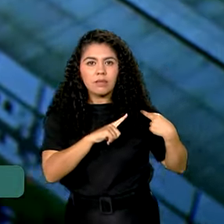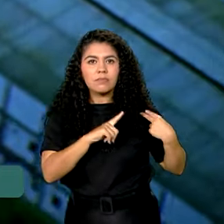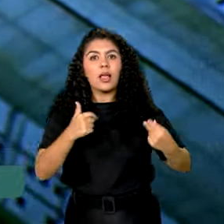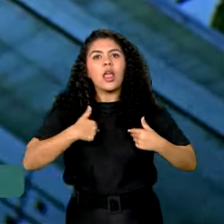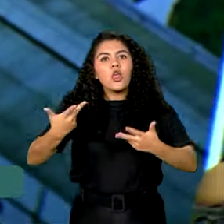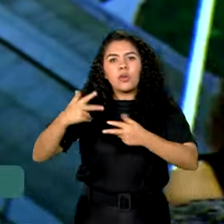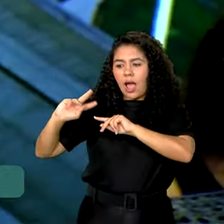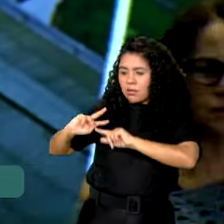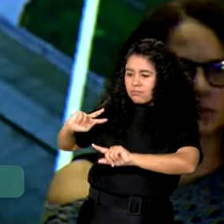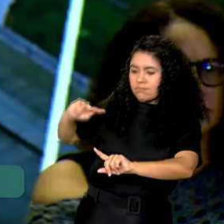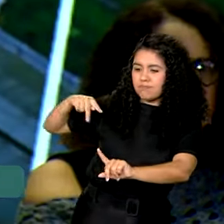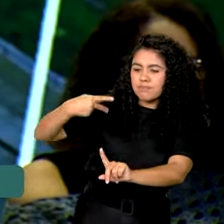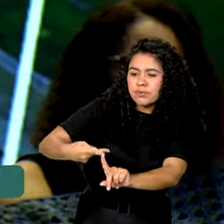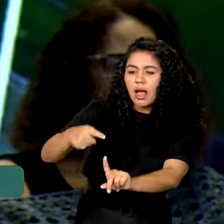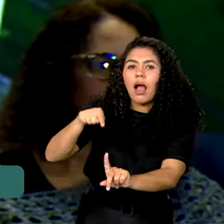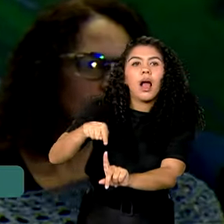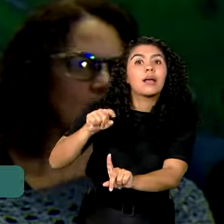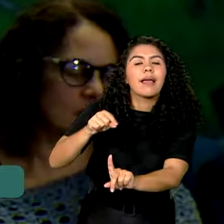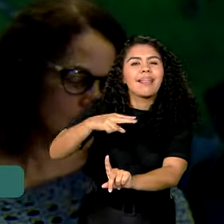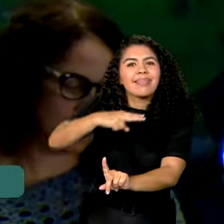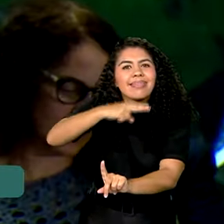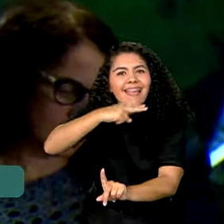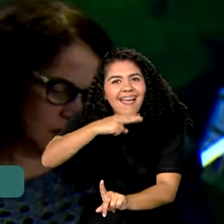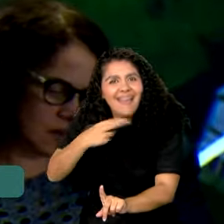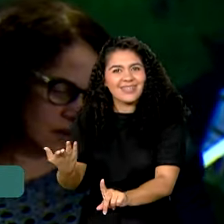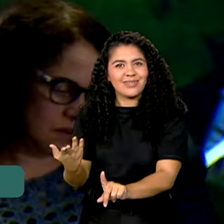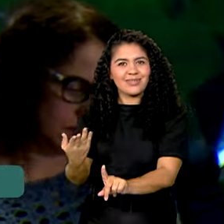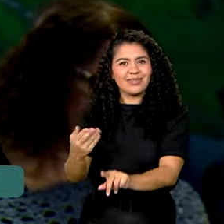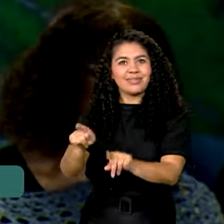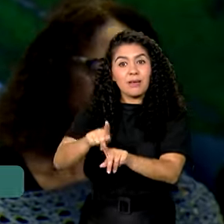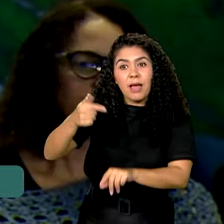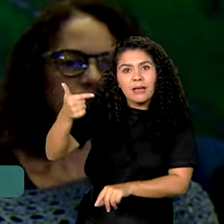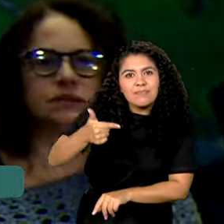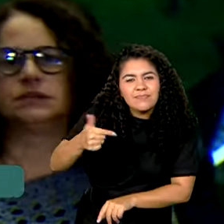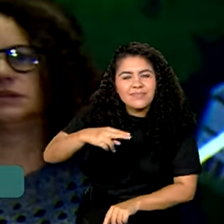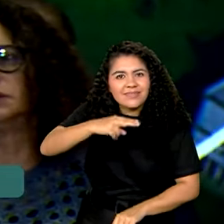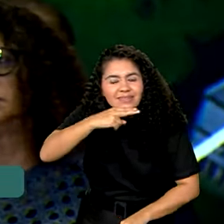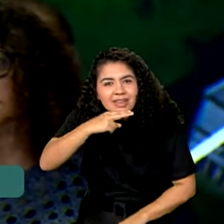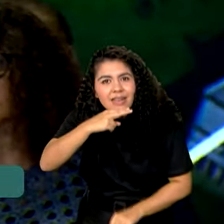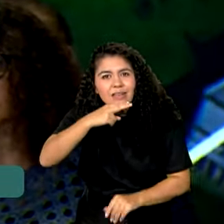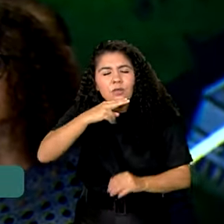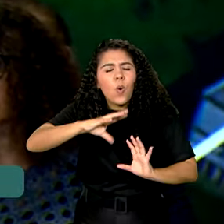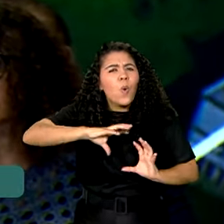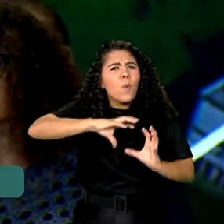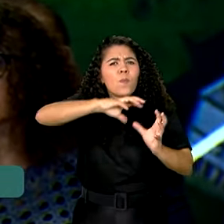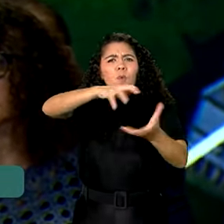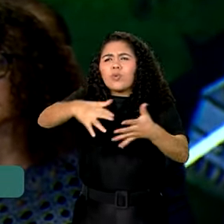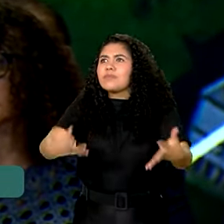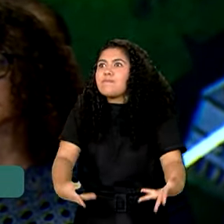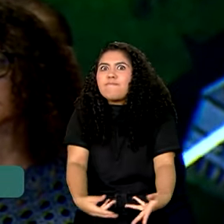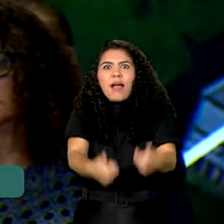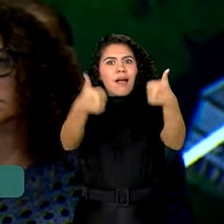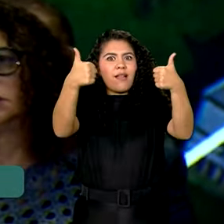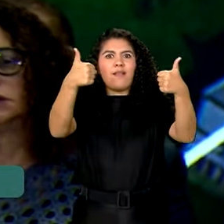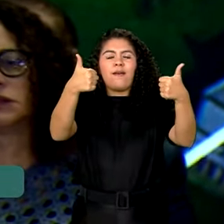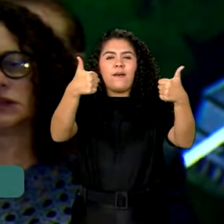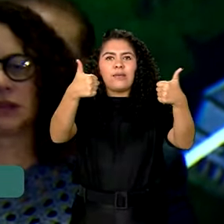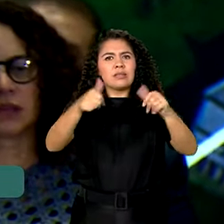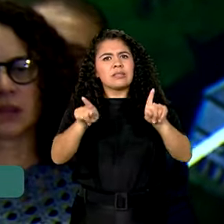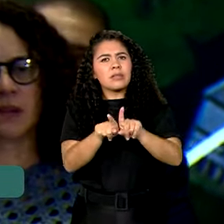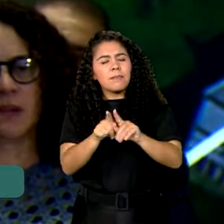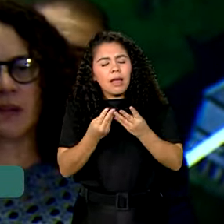netos, quero deixar para minhas bisnetas, um mundo infinitamente melhor, mais